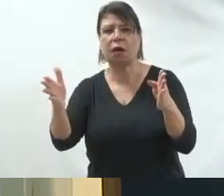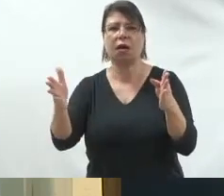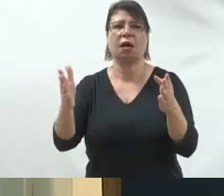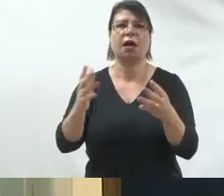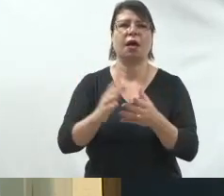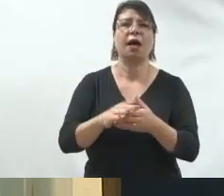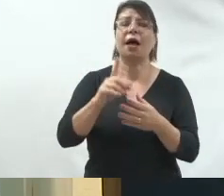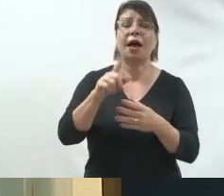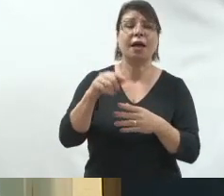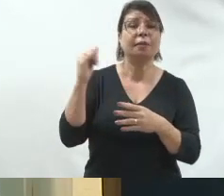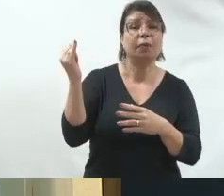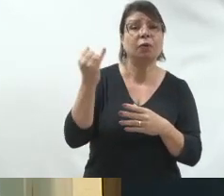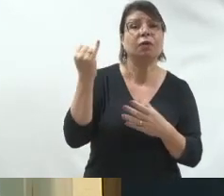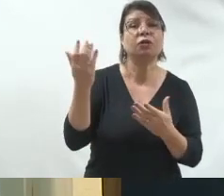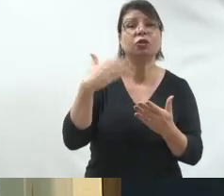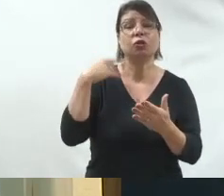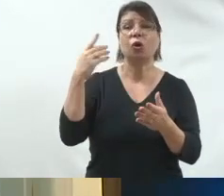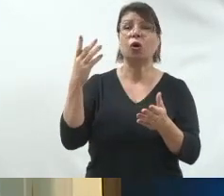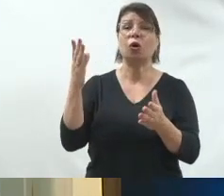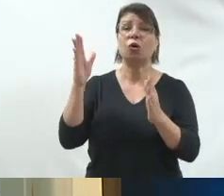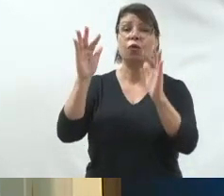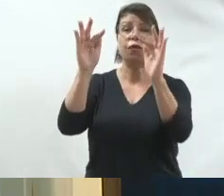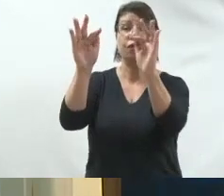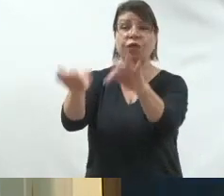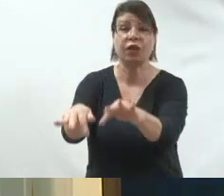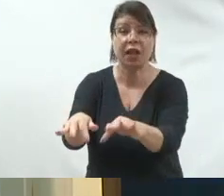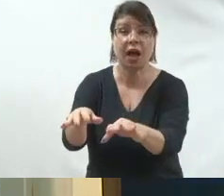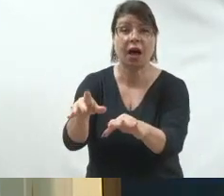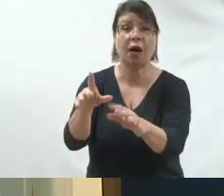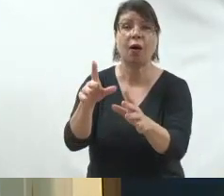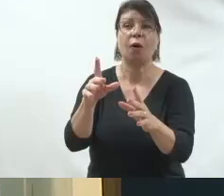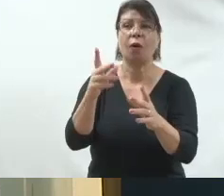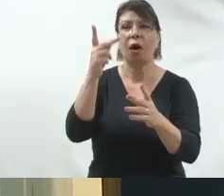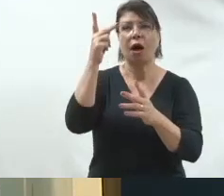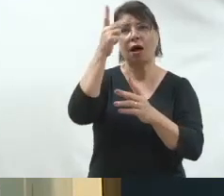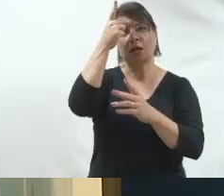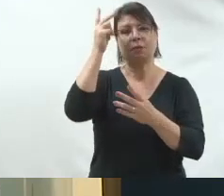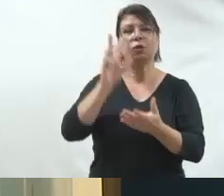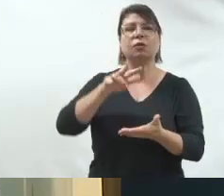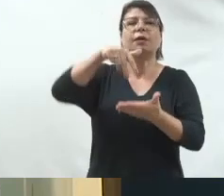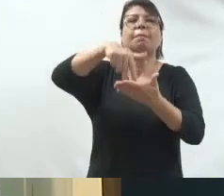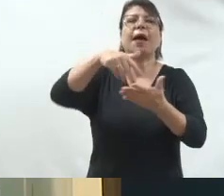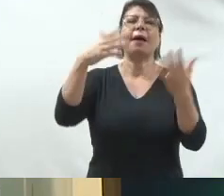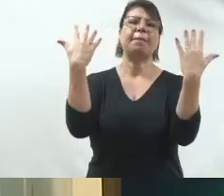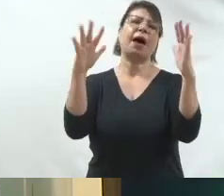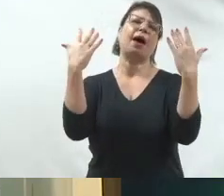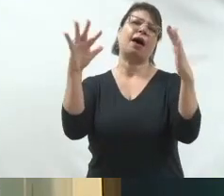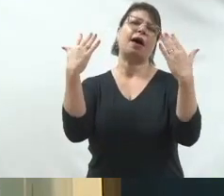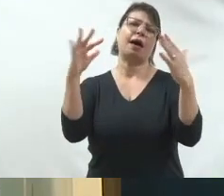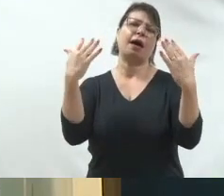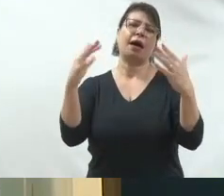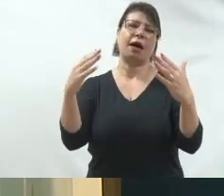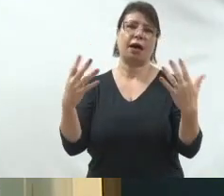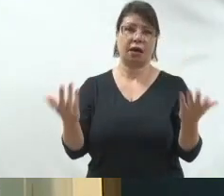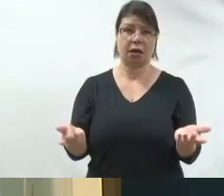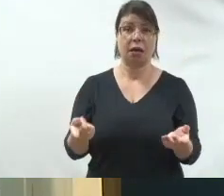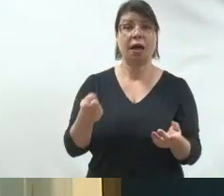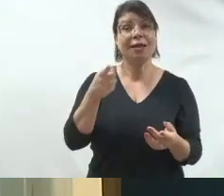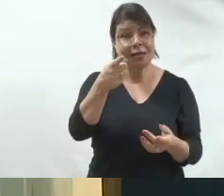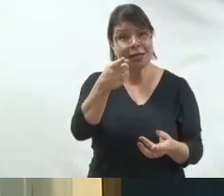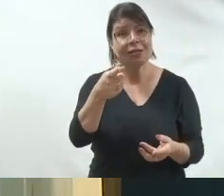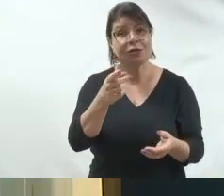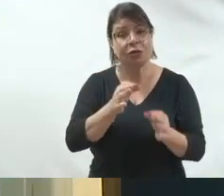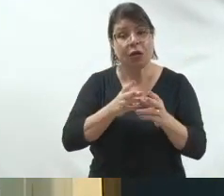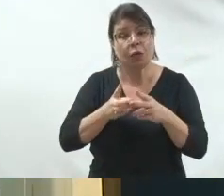de teatro, ela acontece exatamente no último momento, que vai fazer com que as pessoas levantem, aplaudam. E é isso, você precisa planejar